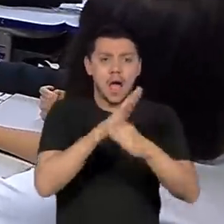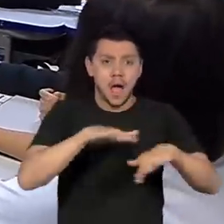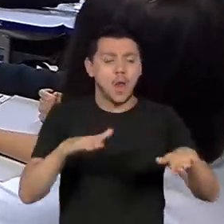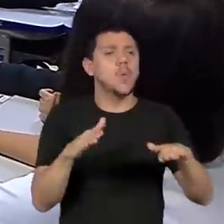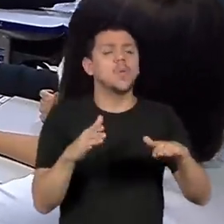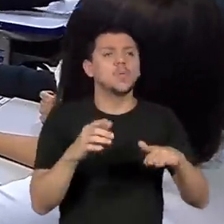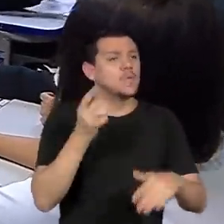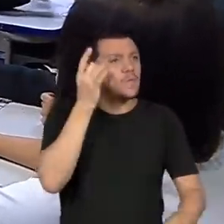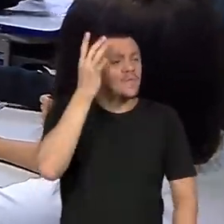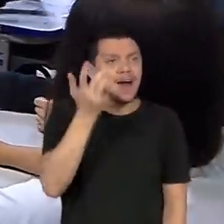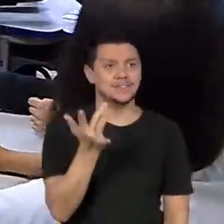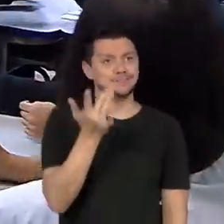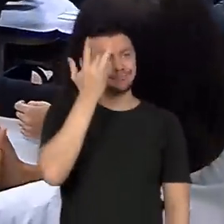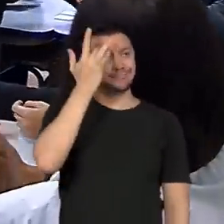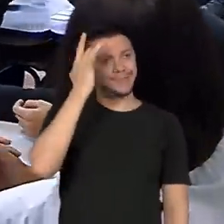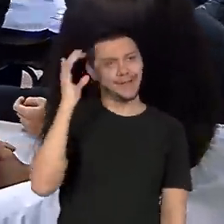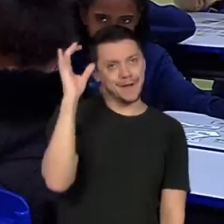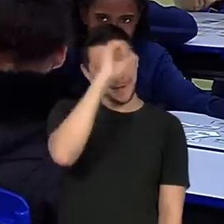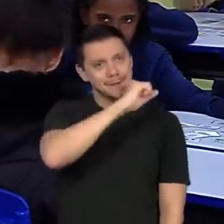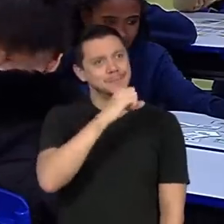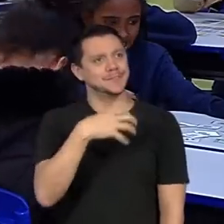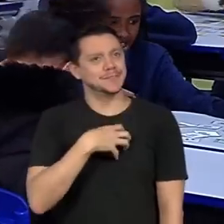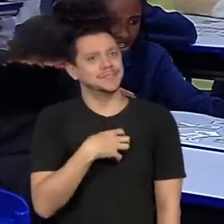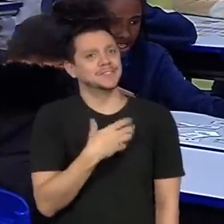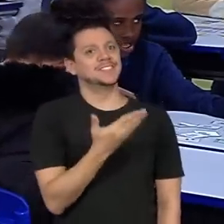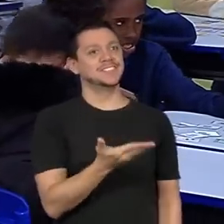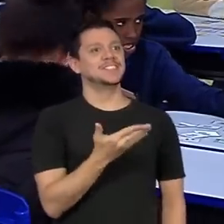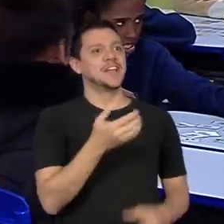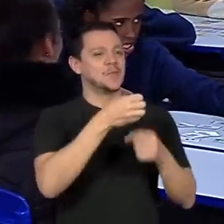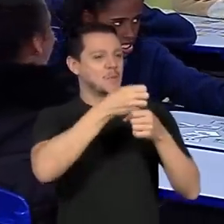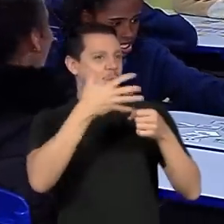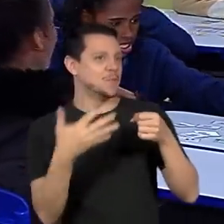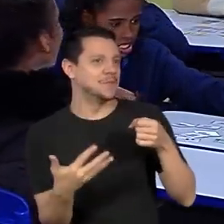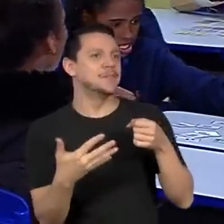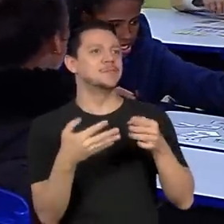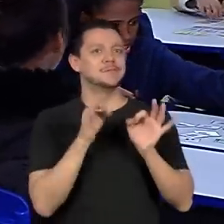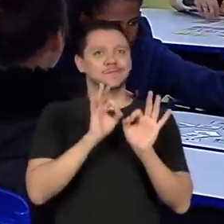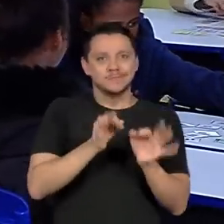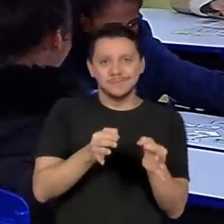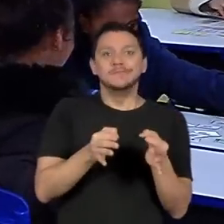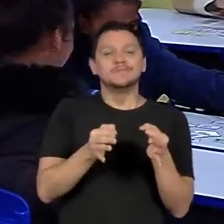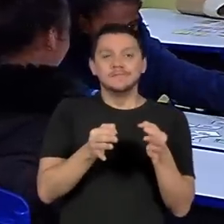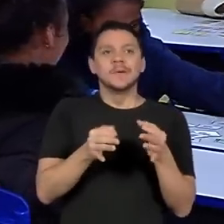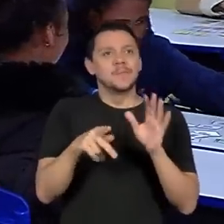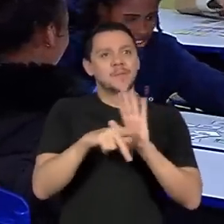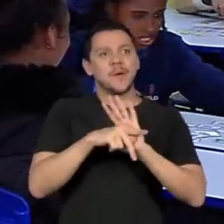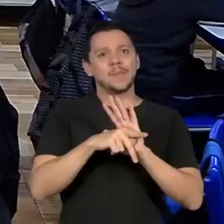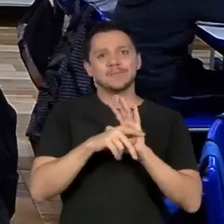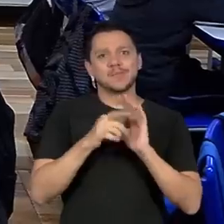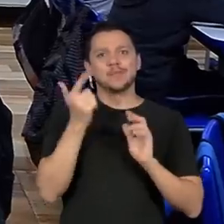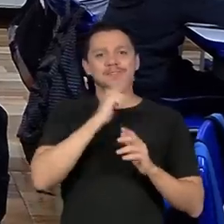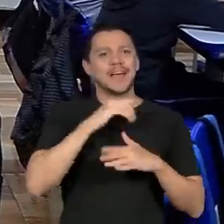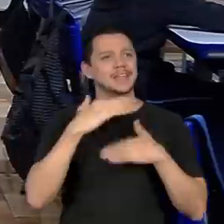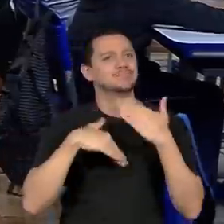com muito mais facilidade do conteúdo formal da aprendizagem, né?